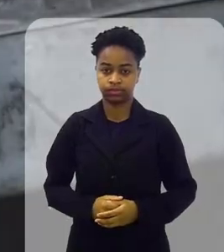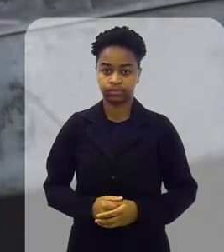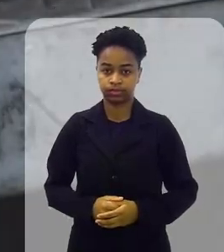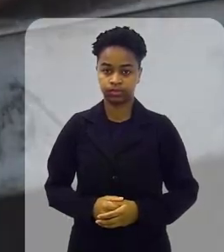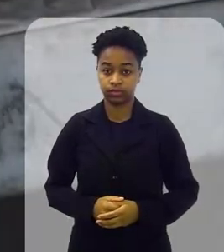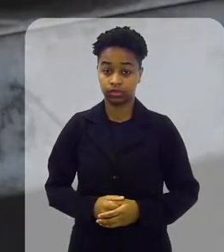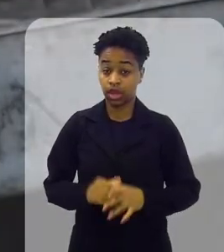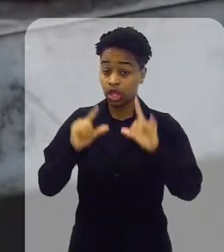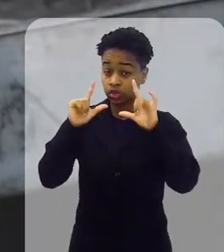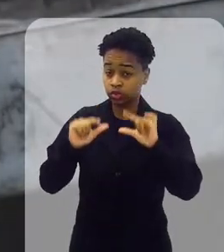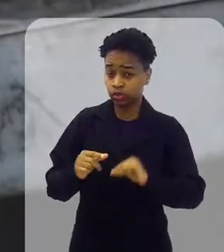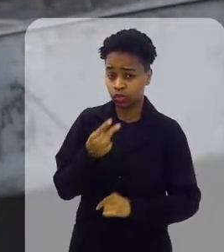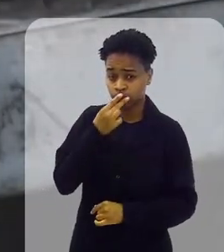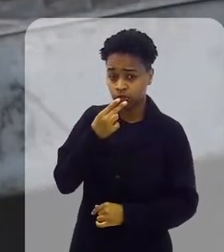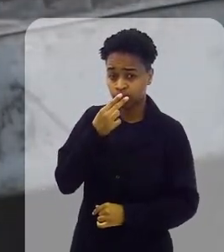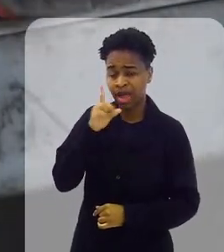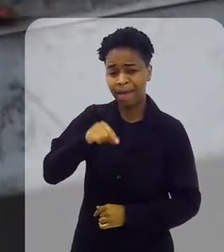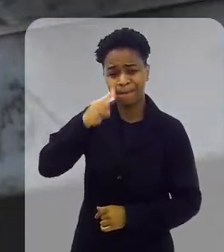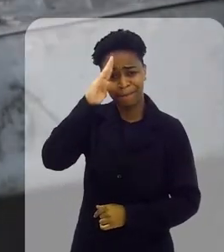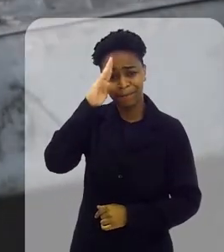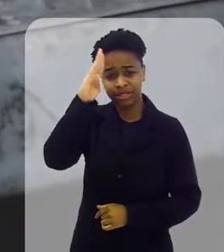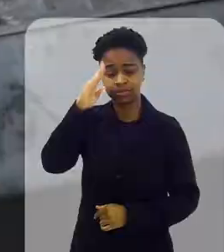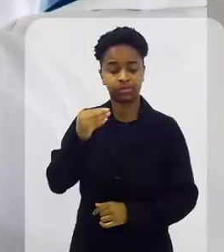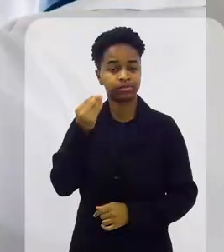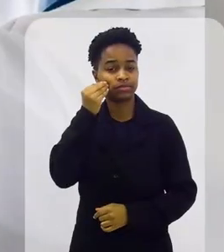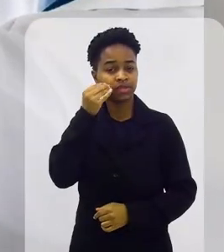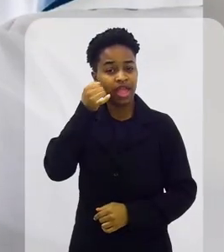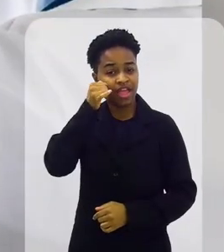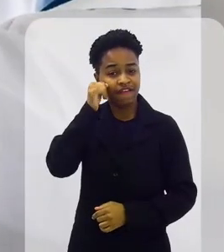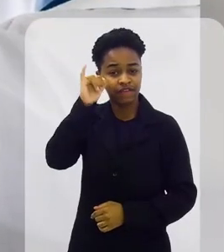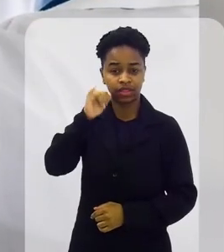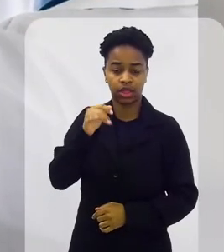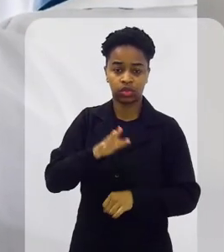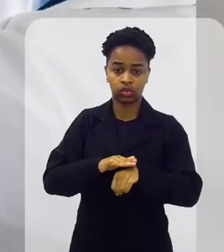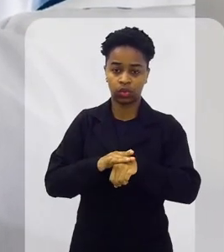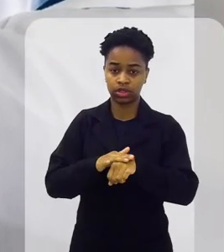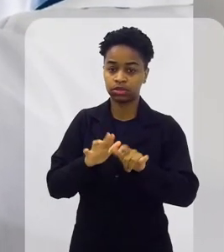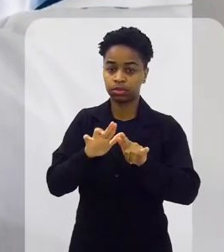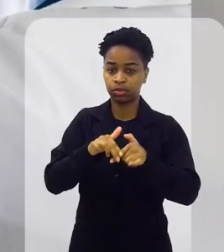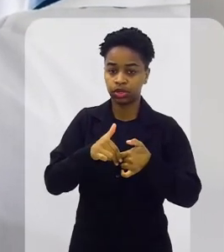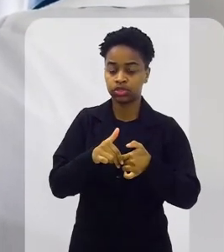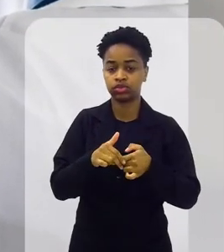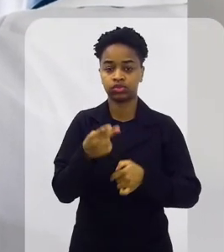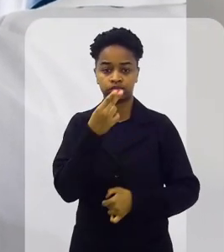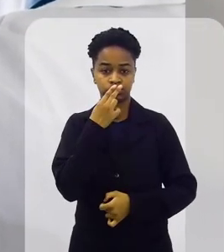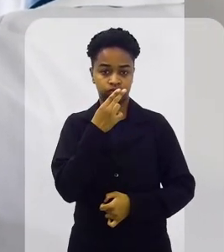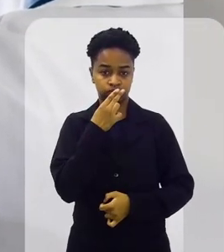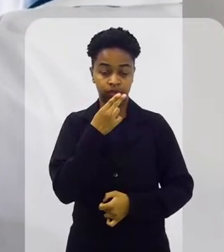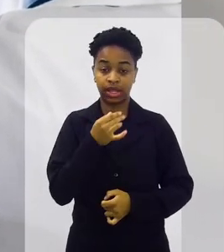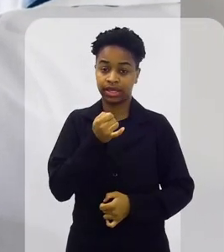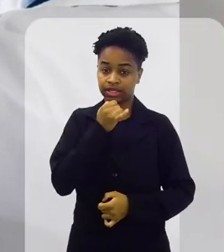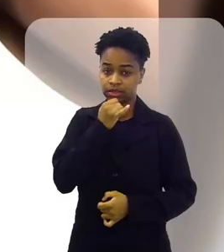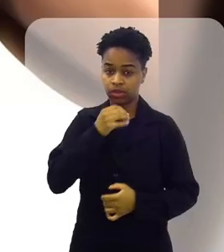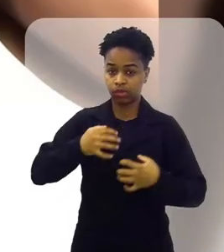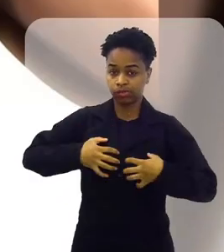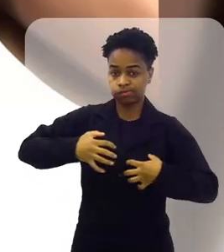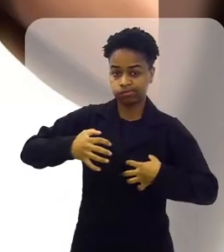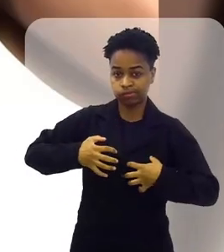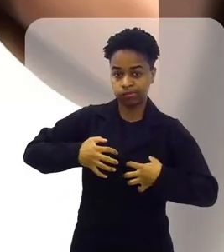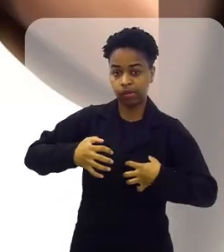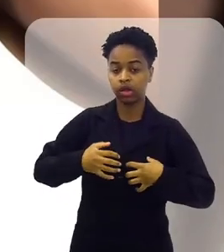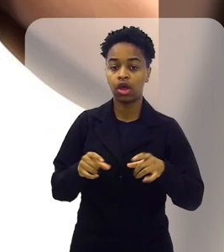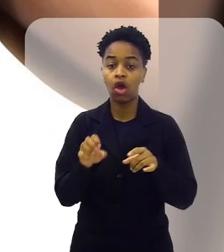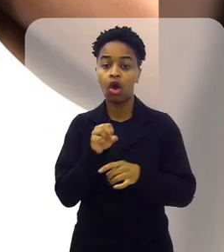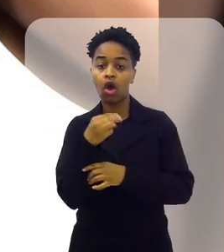Reduzir o consumo de cigarros é fundamental na prevenção de doenças provocadas pelo tabagismo, como o enfisema